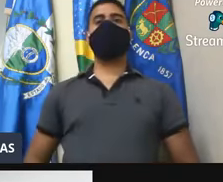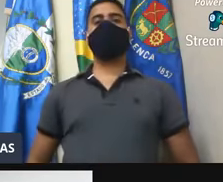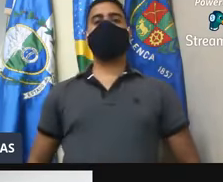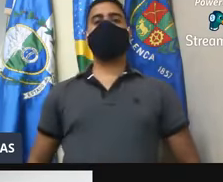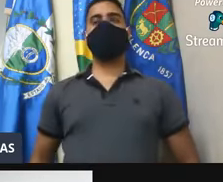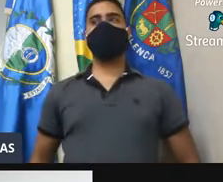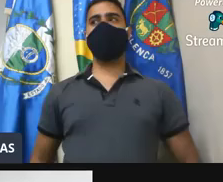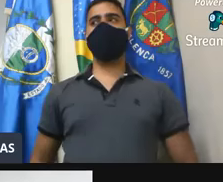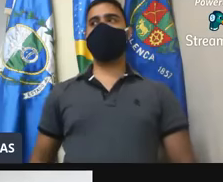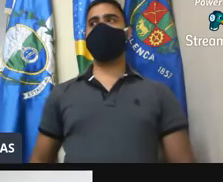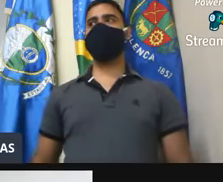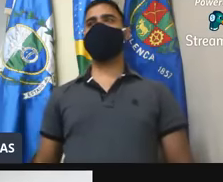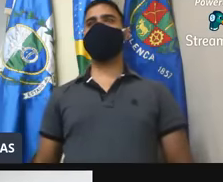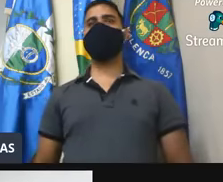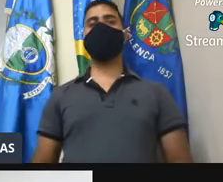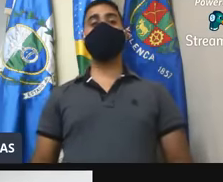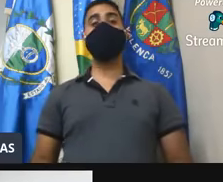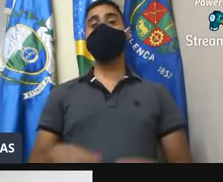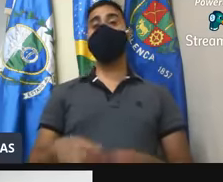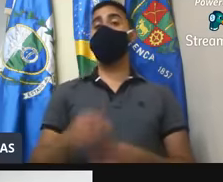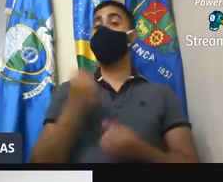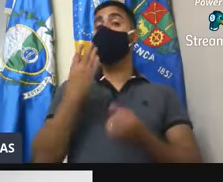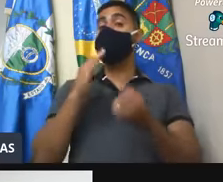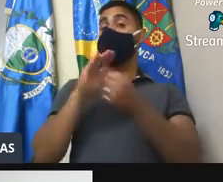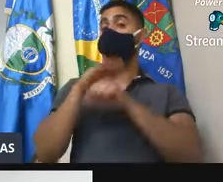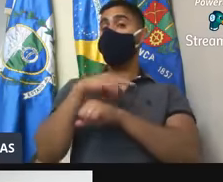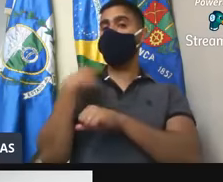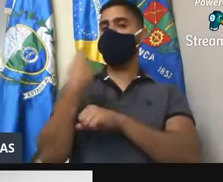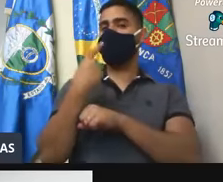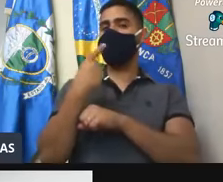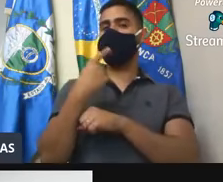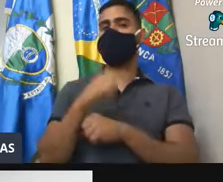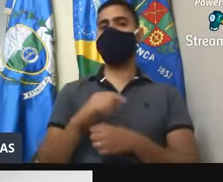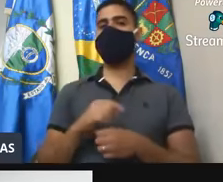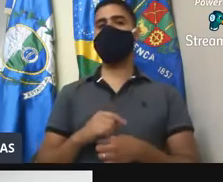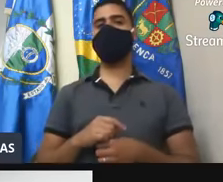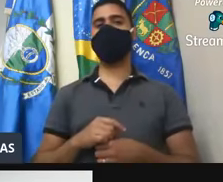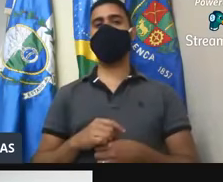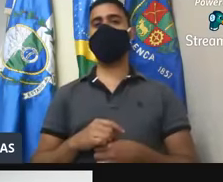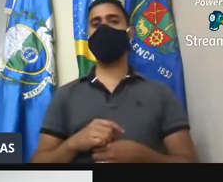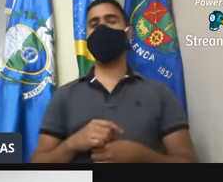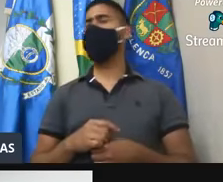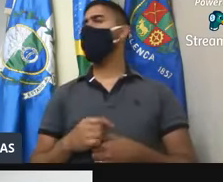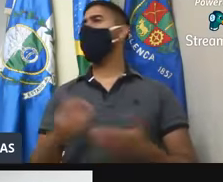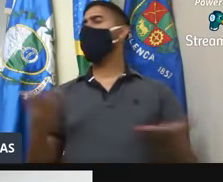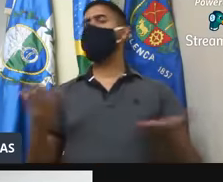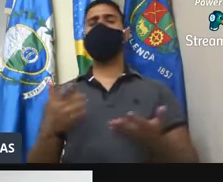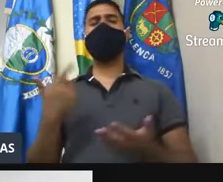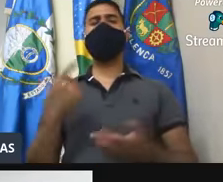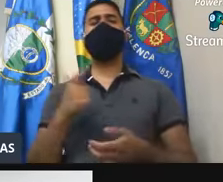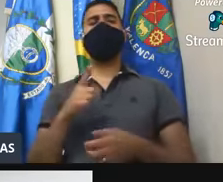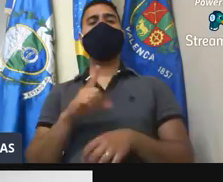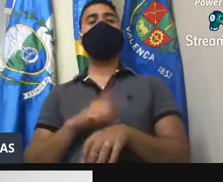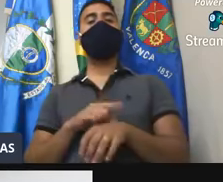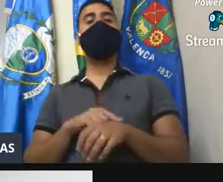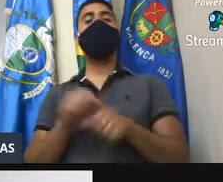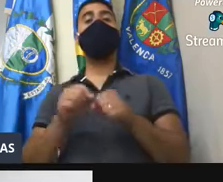assistência, os nossos internautas, senhor presidente, não deu para hoje para dar entrada num requerimento,